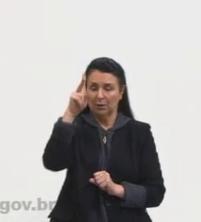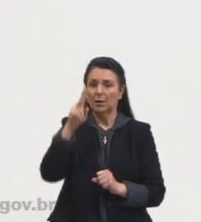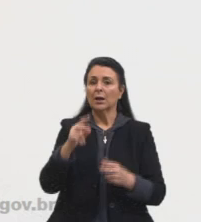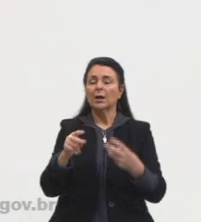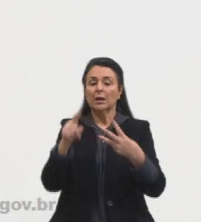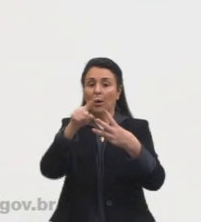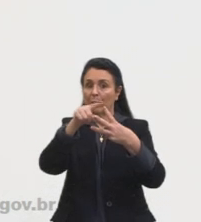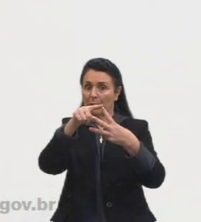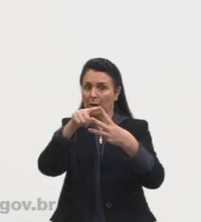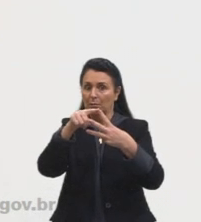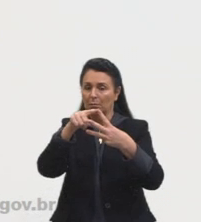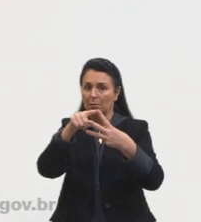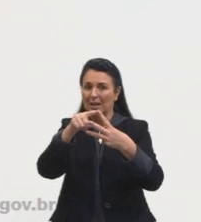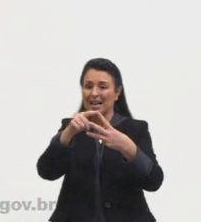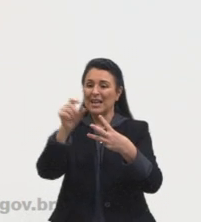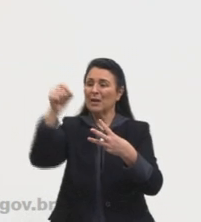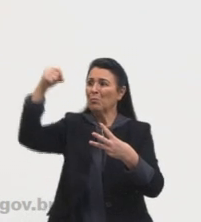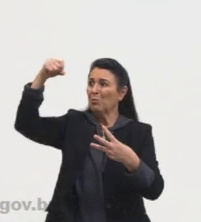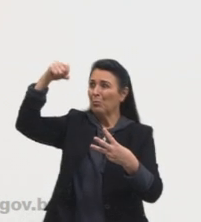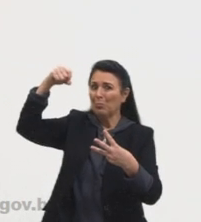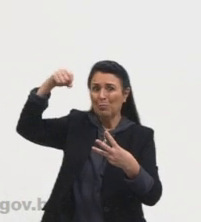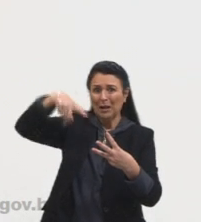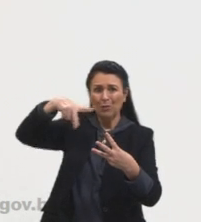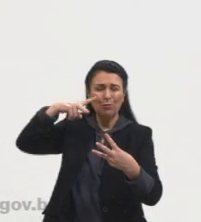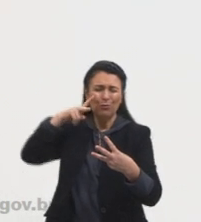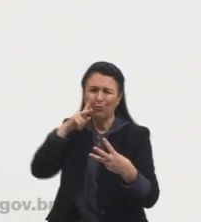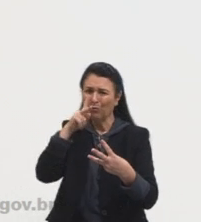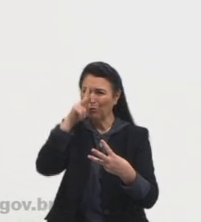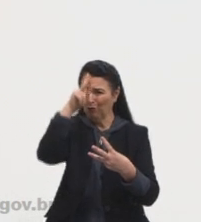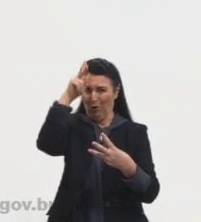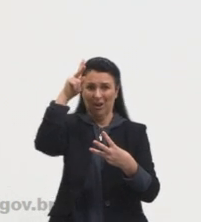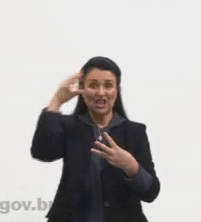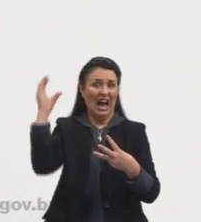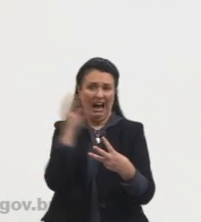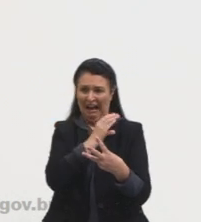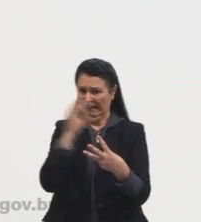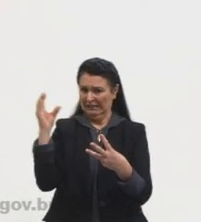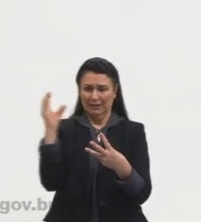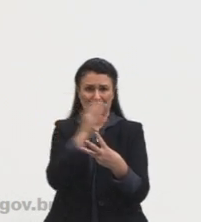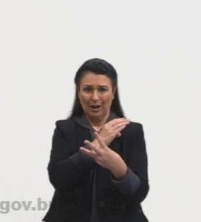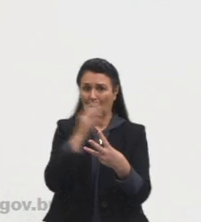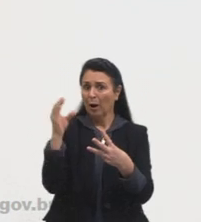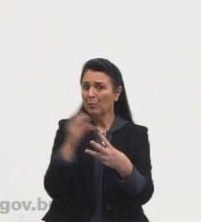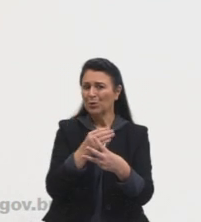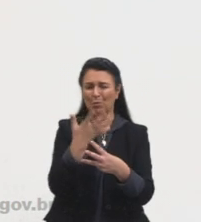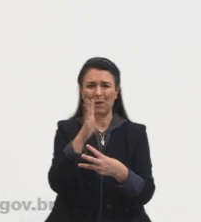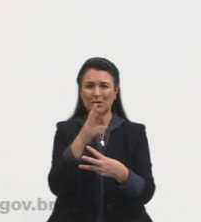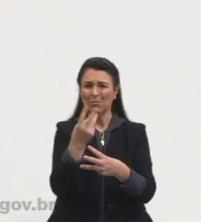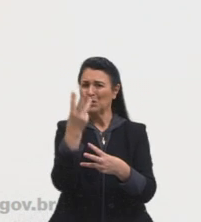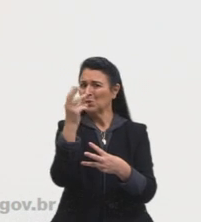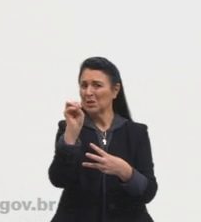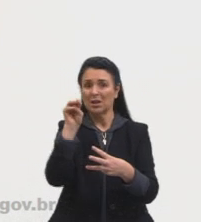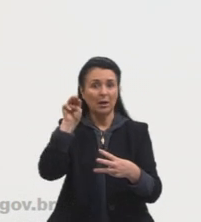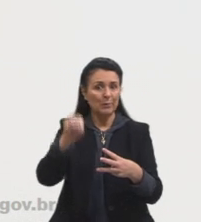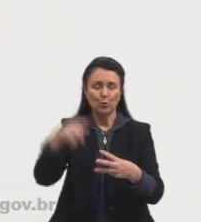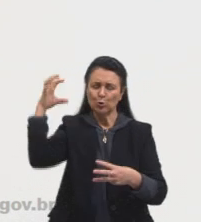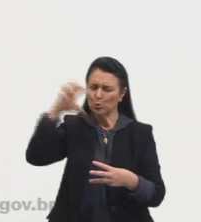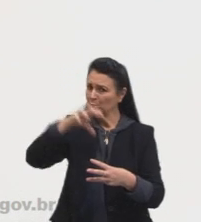chove aquele pingo, né, ele vem super rápido, dura aí uma meia hora, certo?